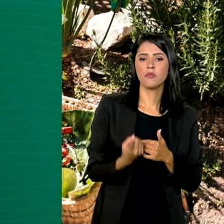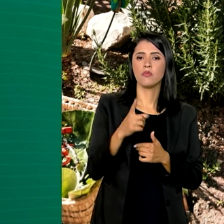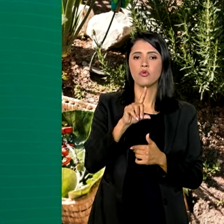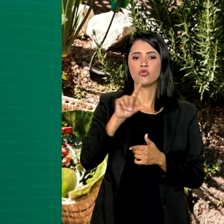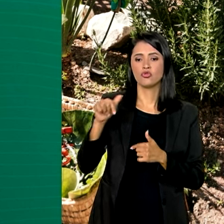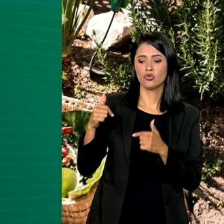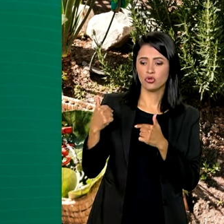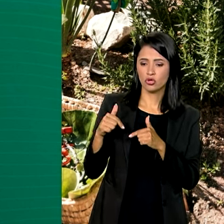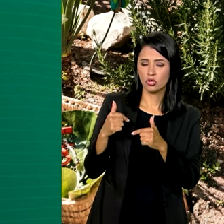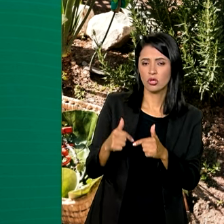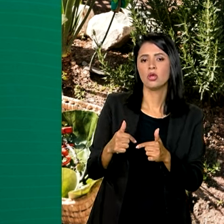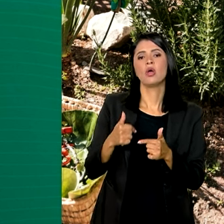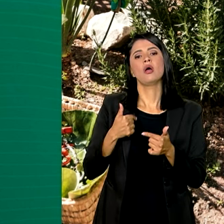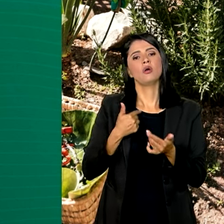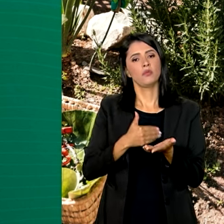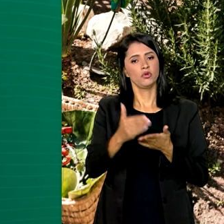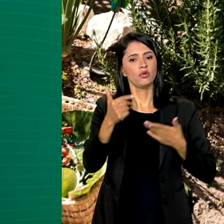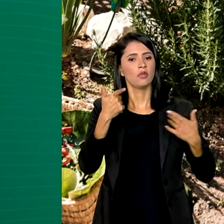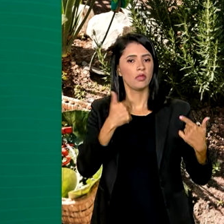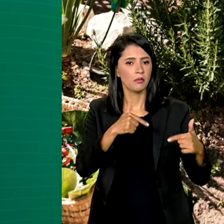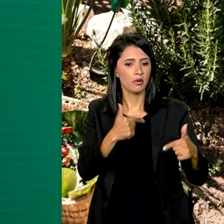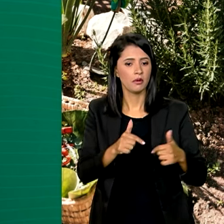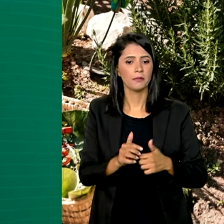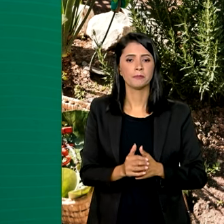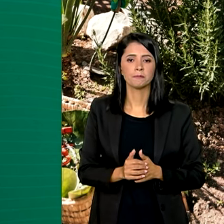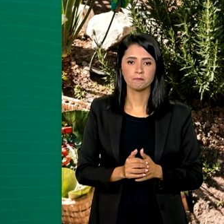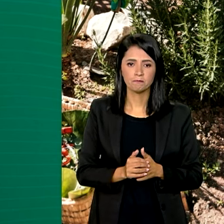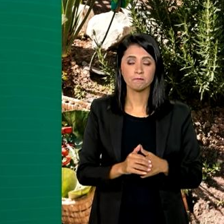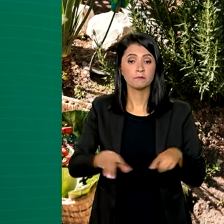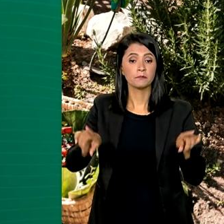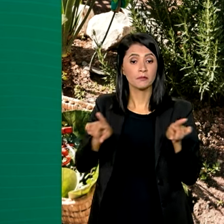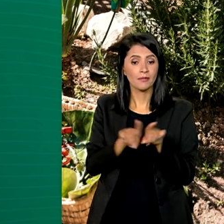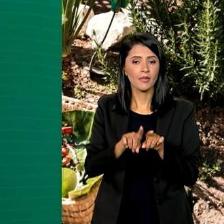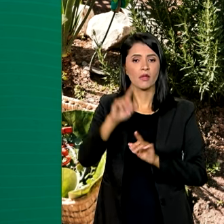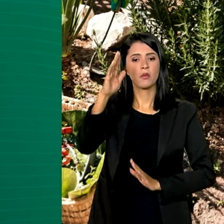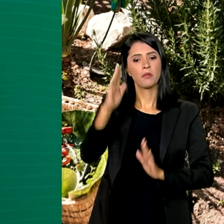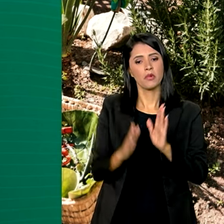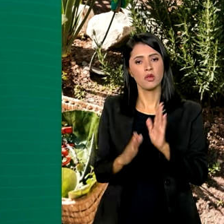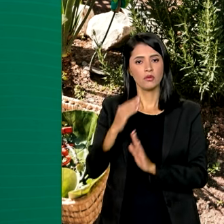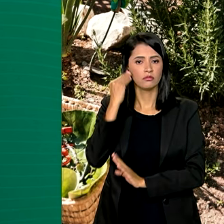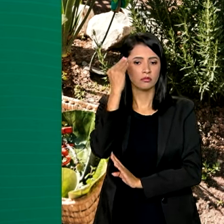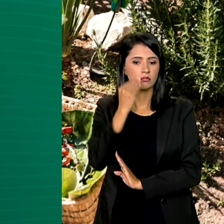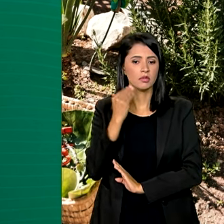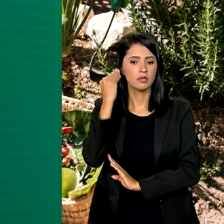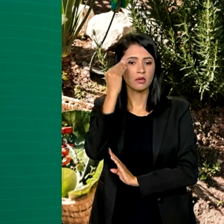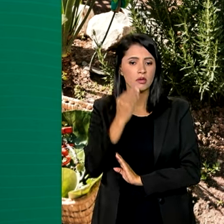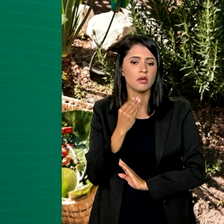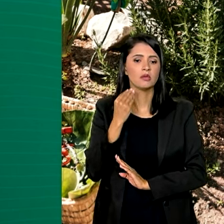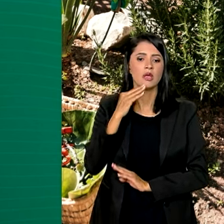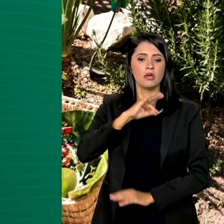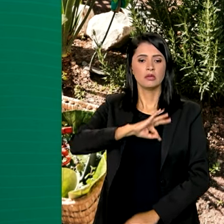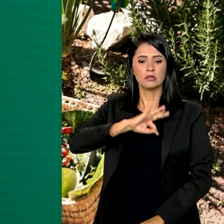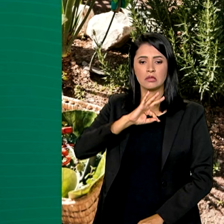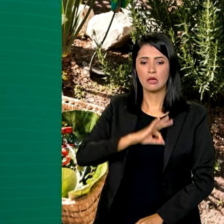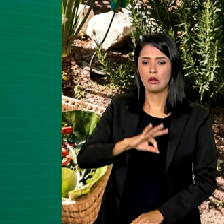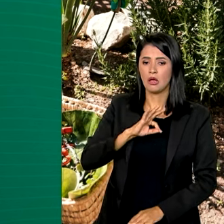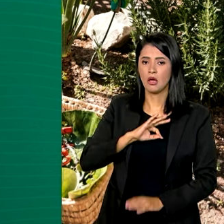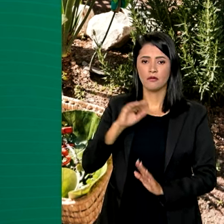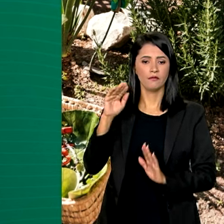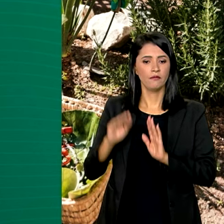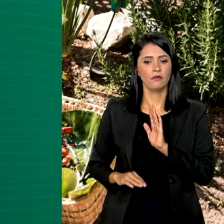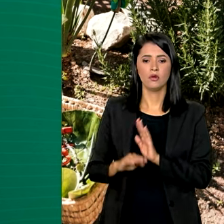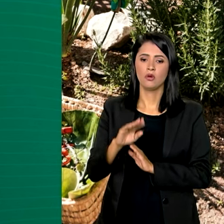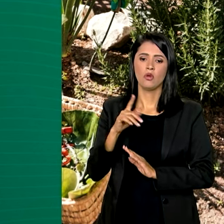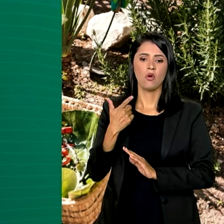dia da prestação de serviços, incluindo o período de experiência, salário não inferior